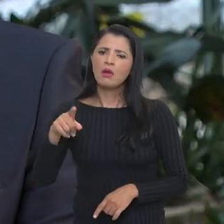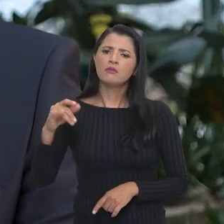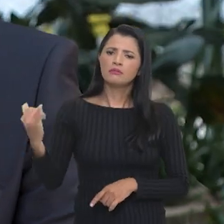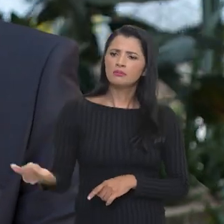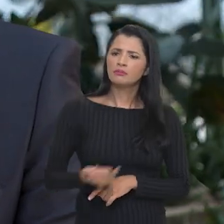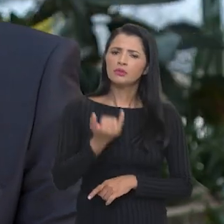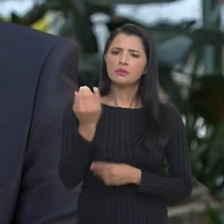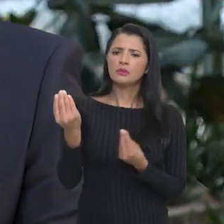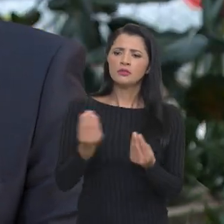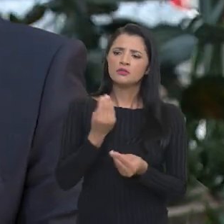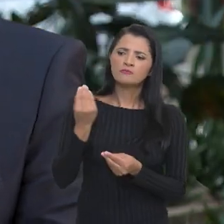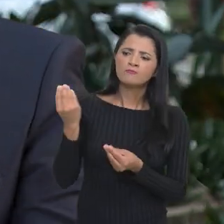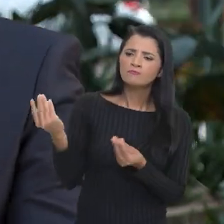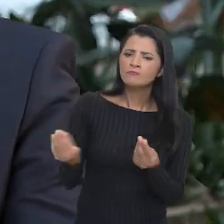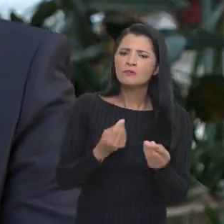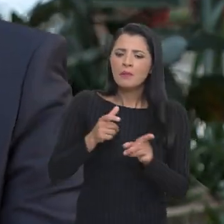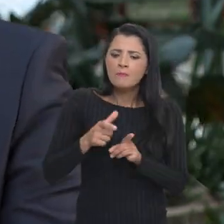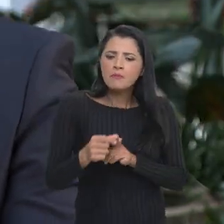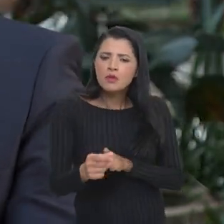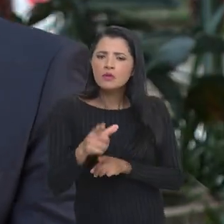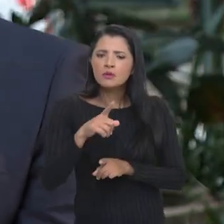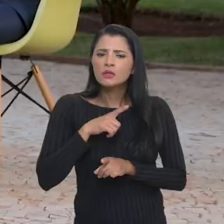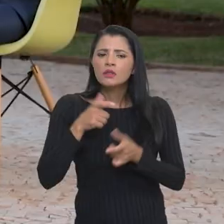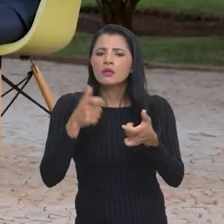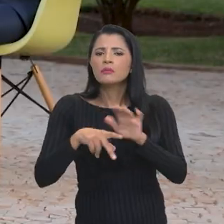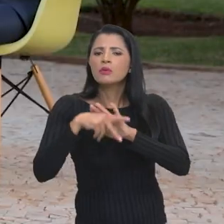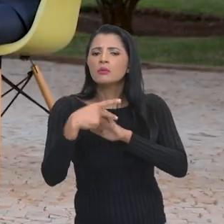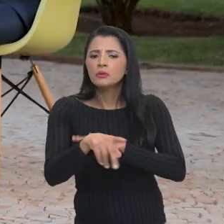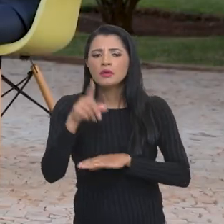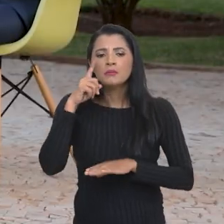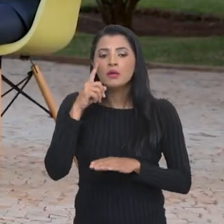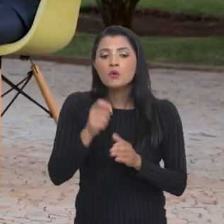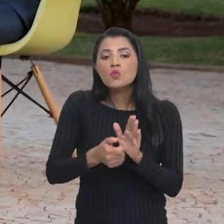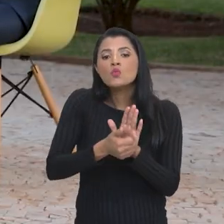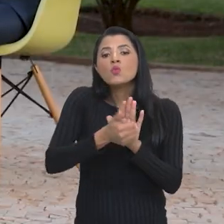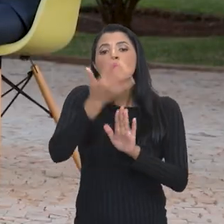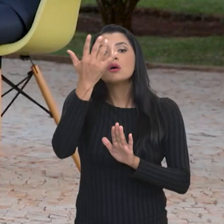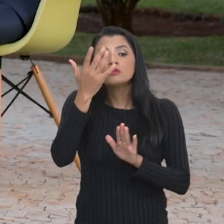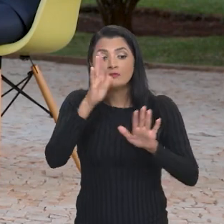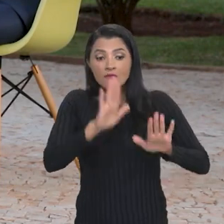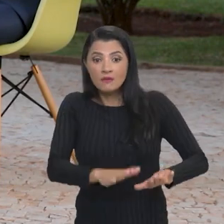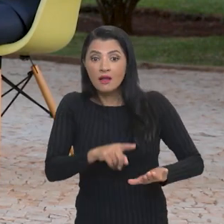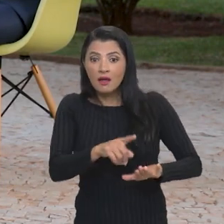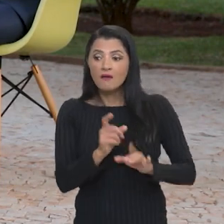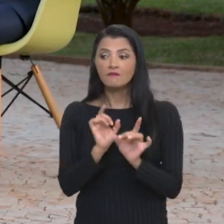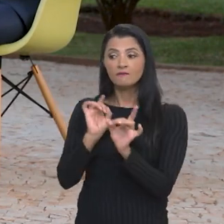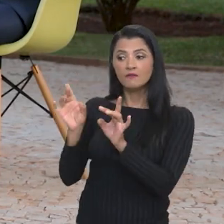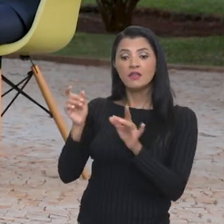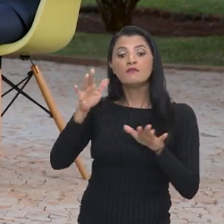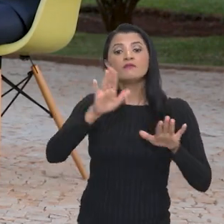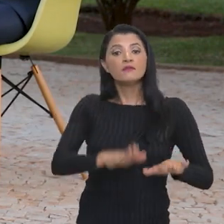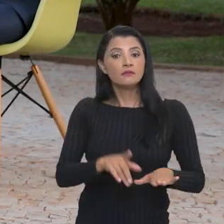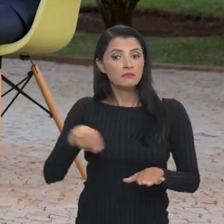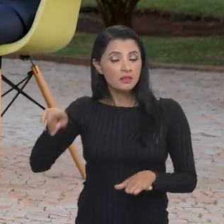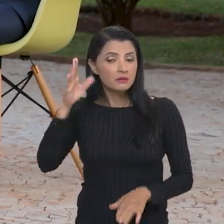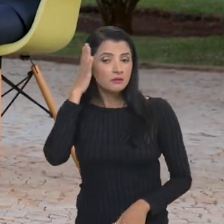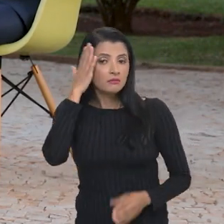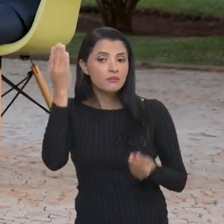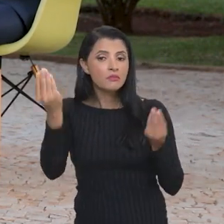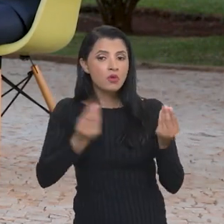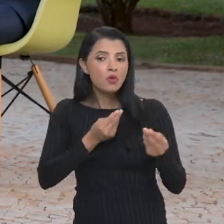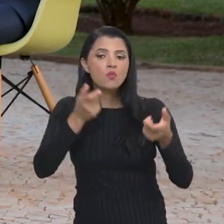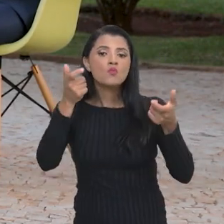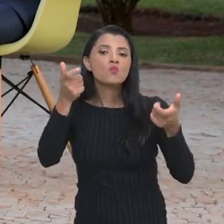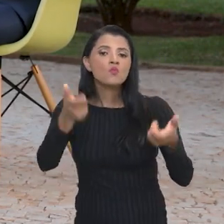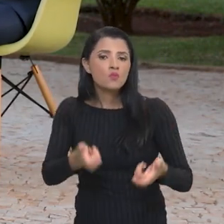que produz no estado, mas o que vai ficar naquele mercado interno. Para eles saberem também de onde tem que vir esse